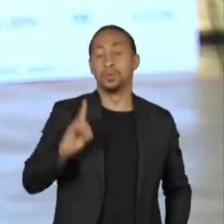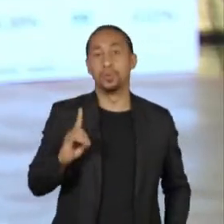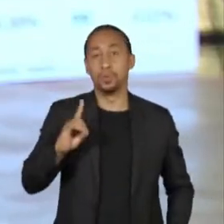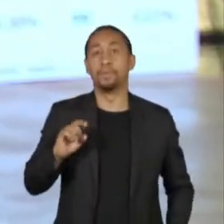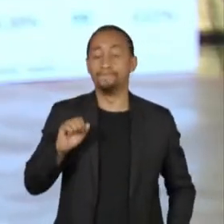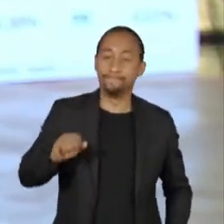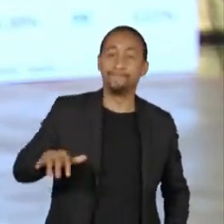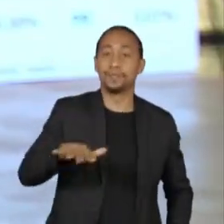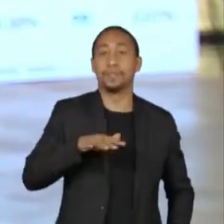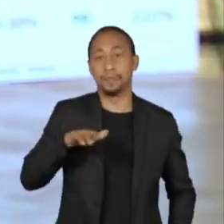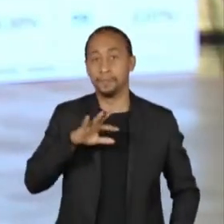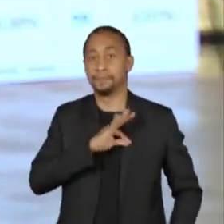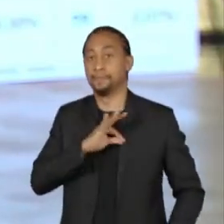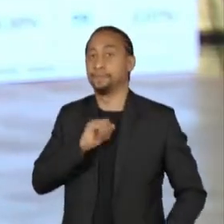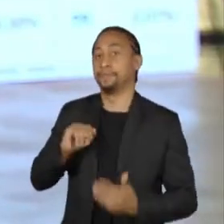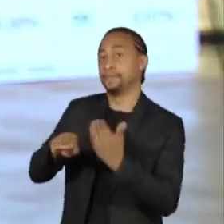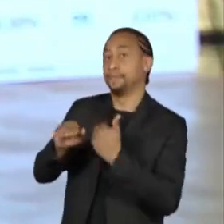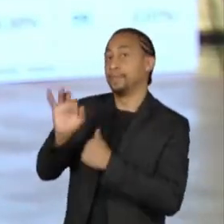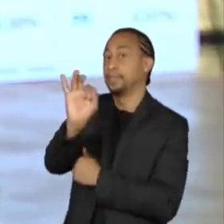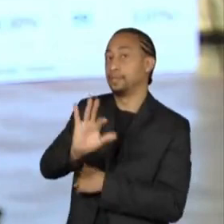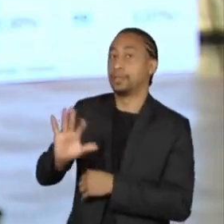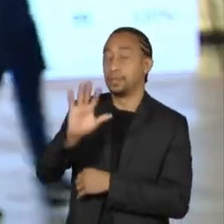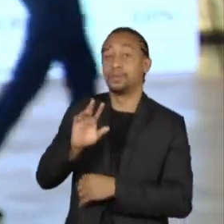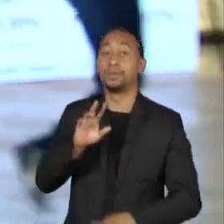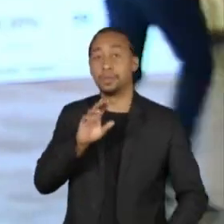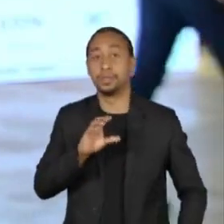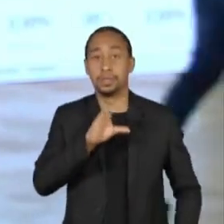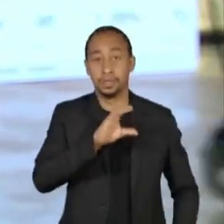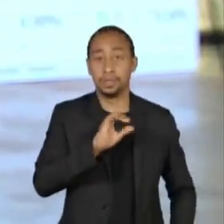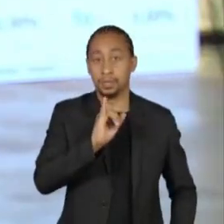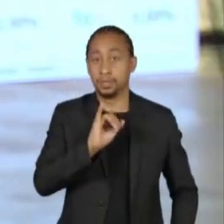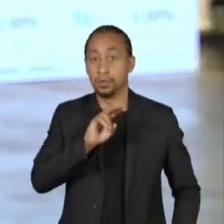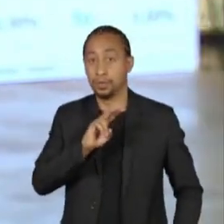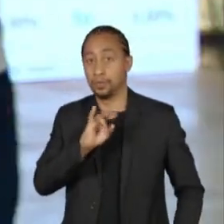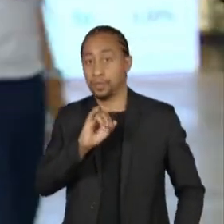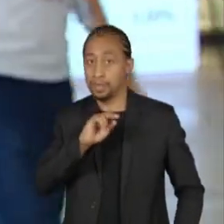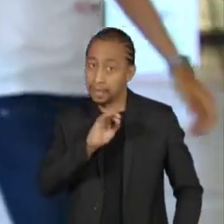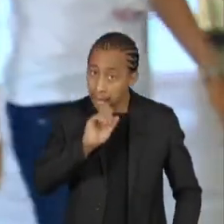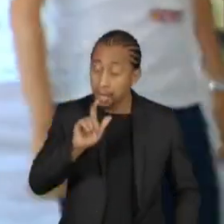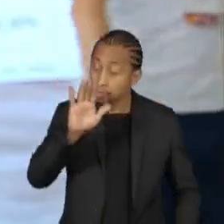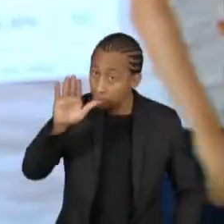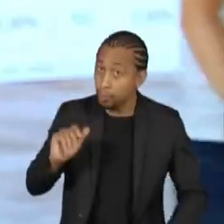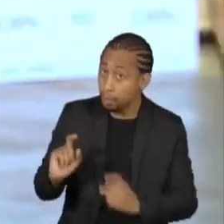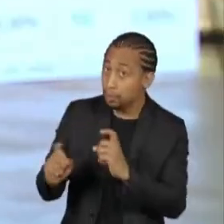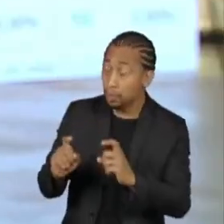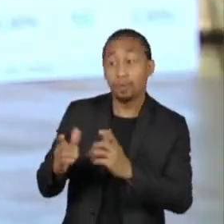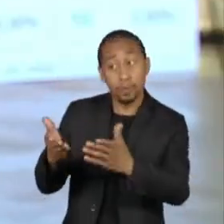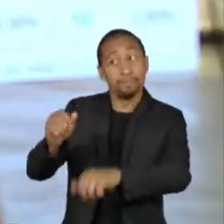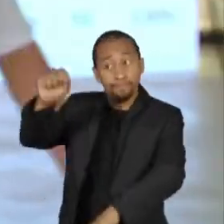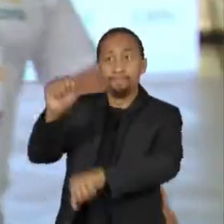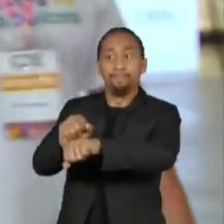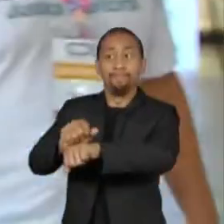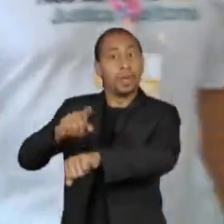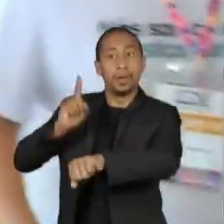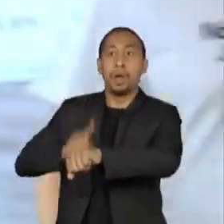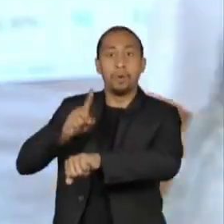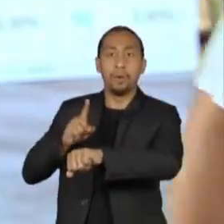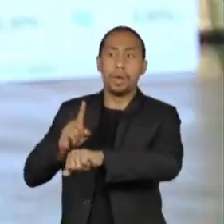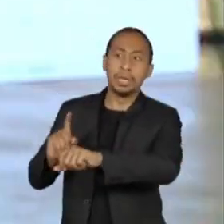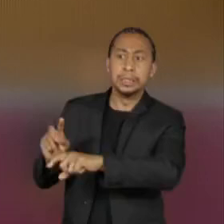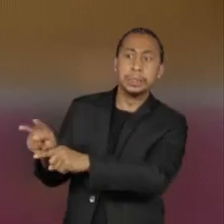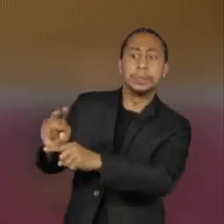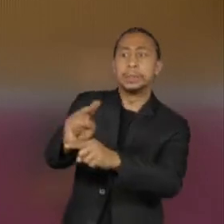da Polícia Rodoviária Federal, Silvinei Vazquez, para uma reunião e determinou a paralisação imediata da